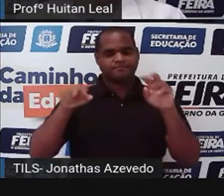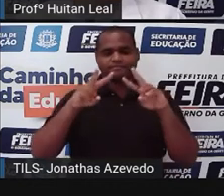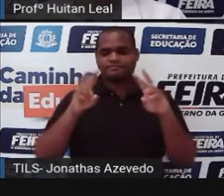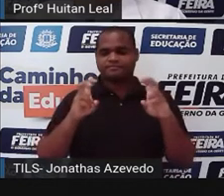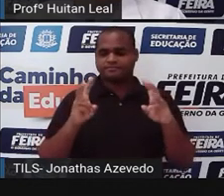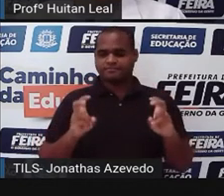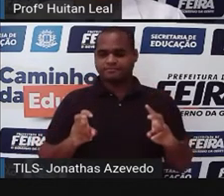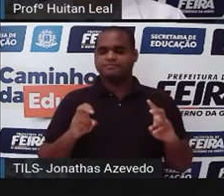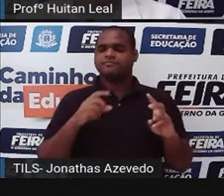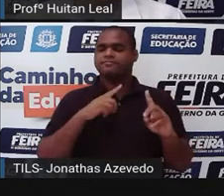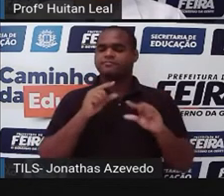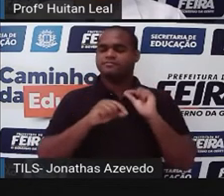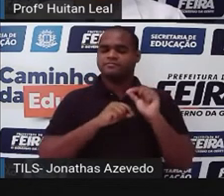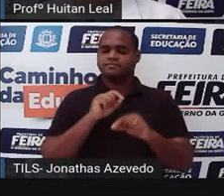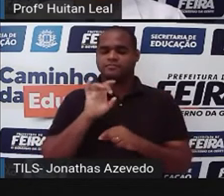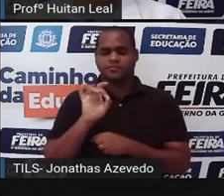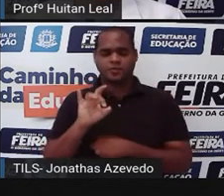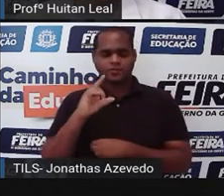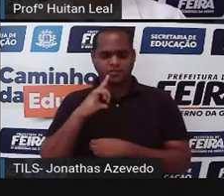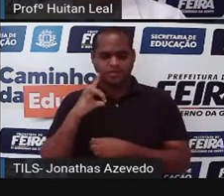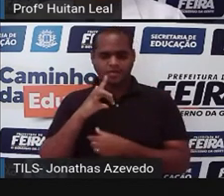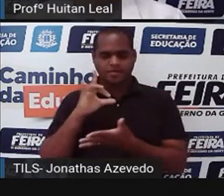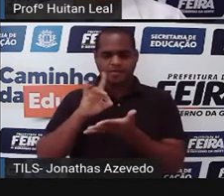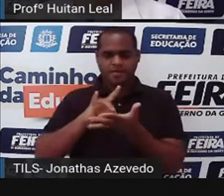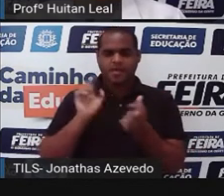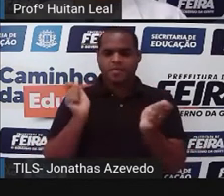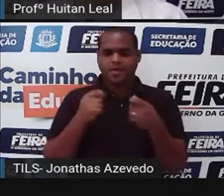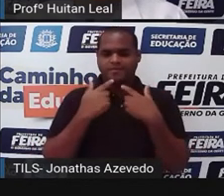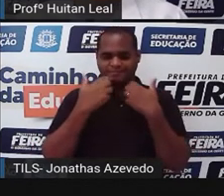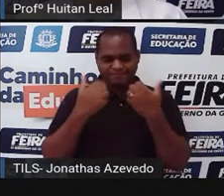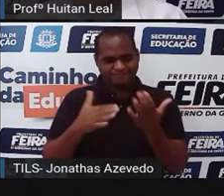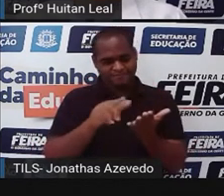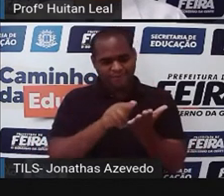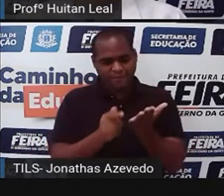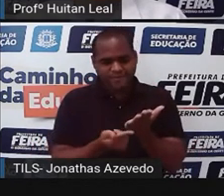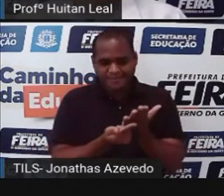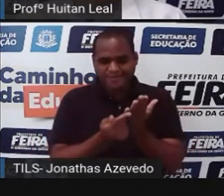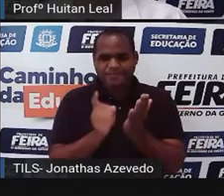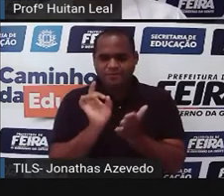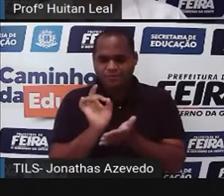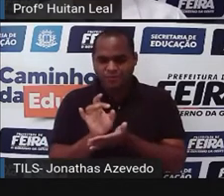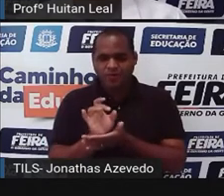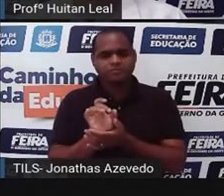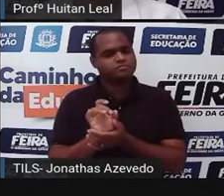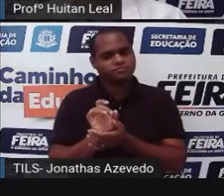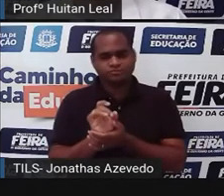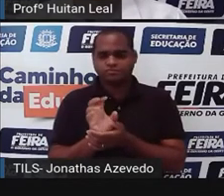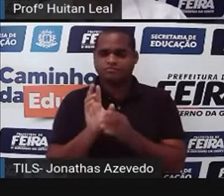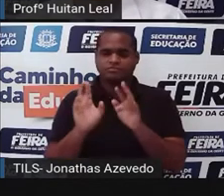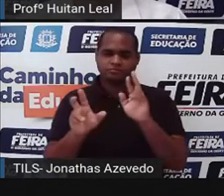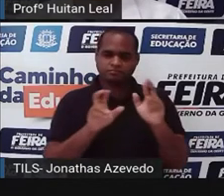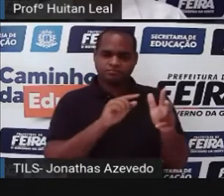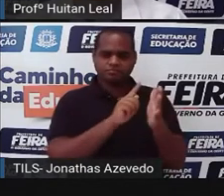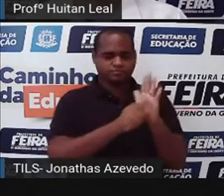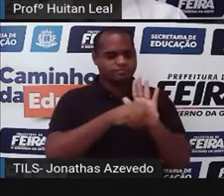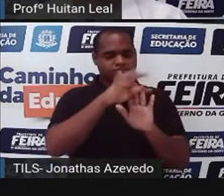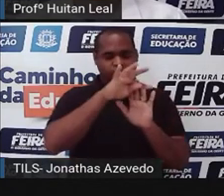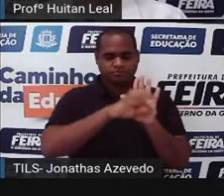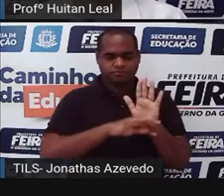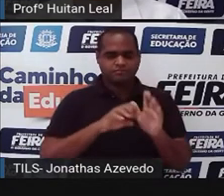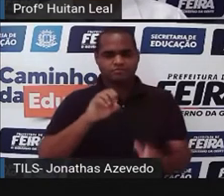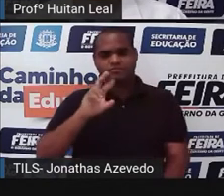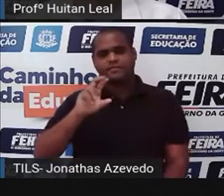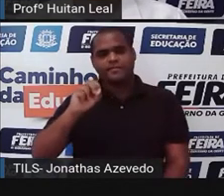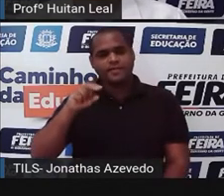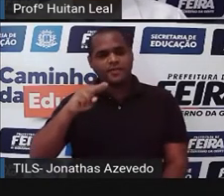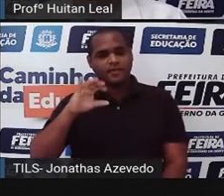não é? Não apenas os fatos que a gente pode considerar jornalísticos, já que a crônica é um gênero textual que